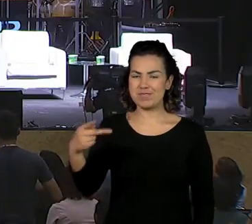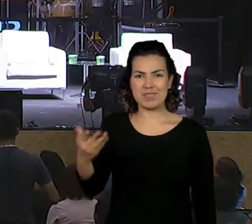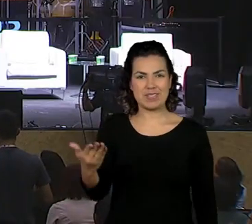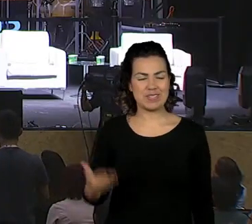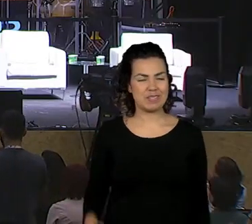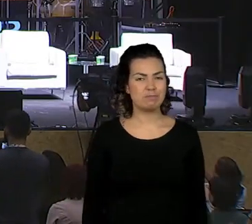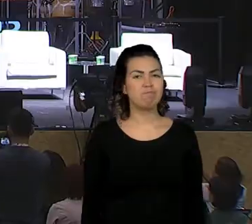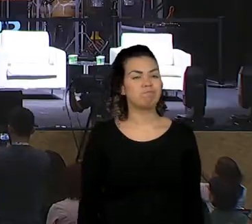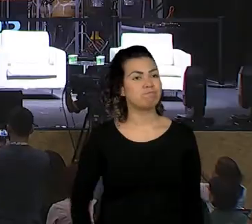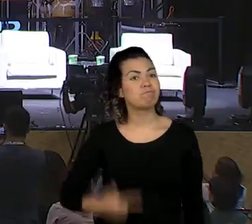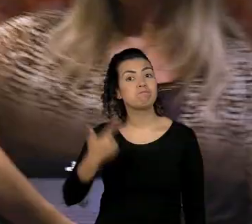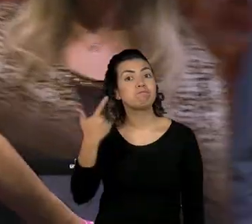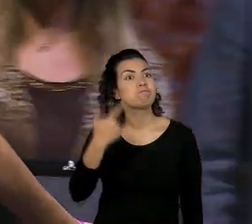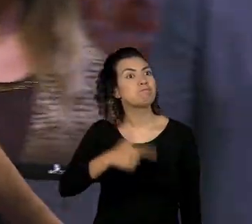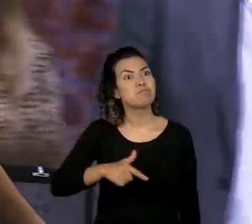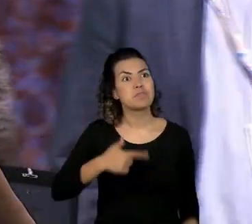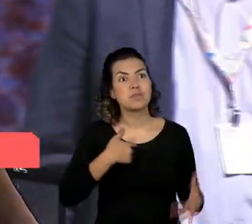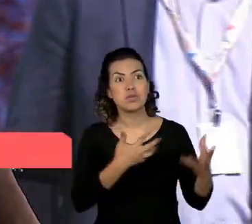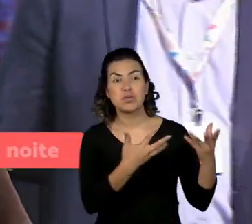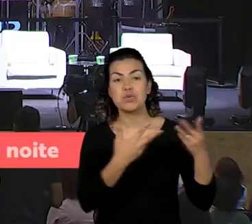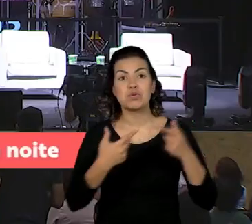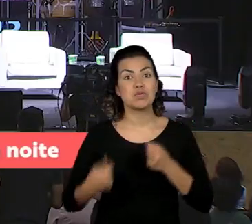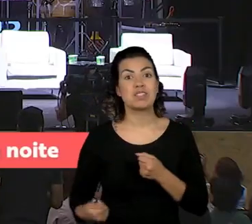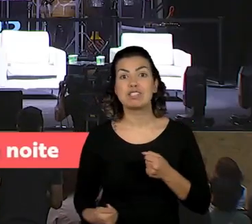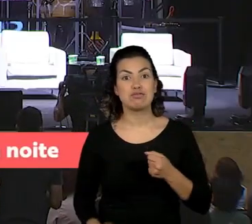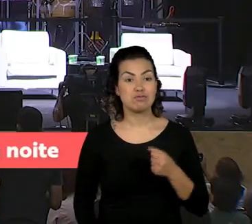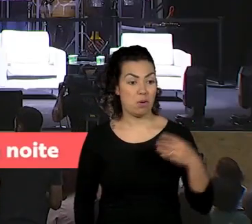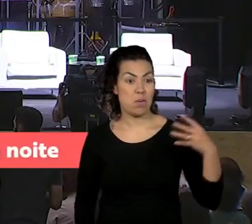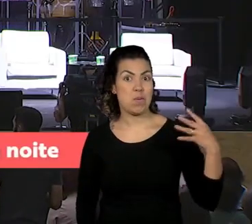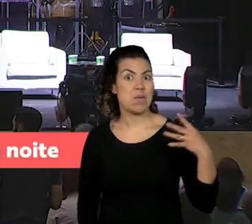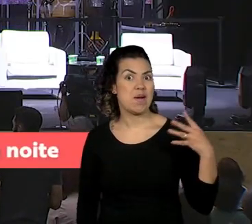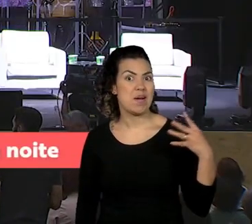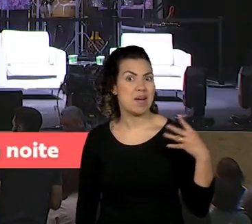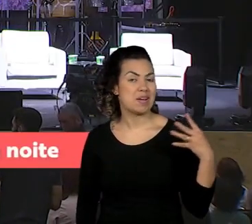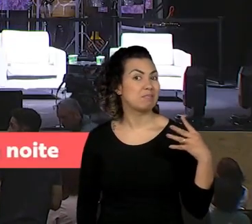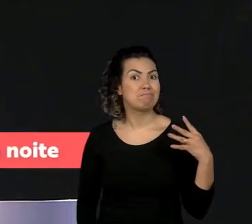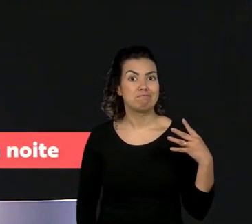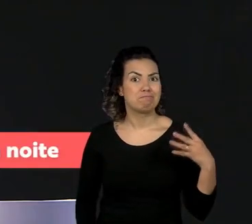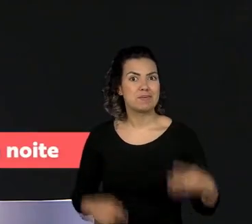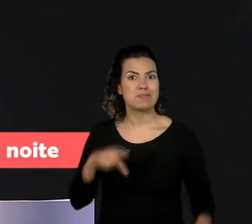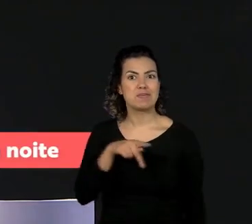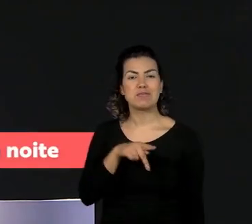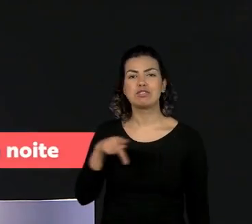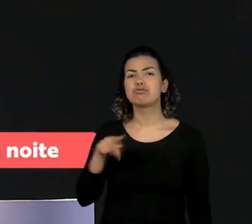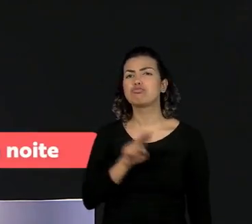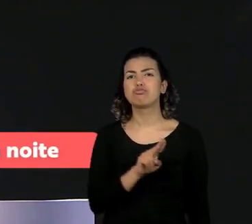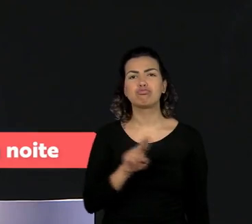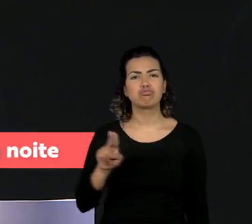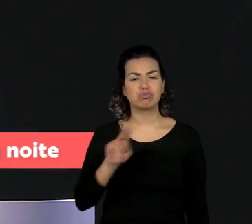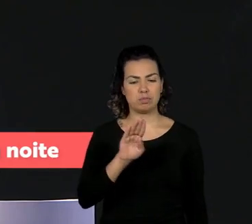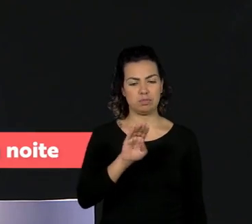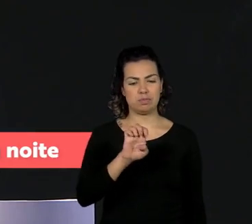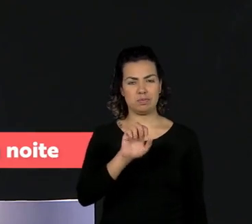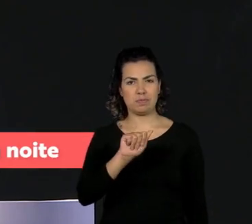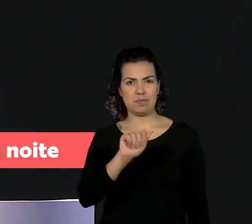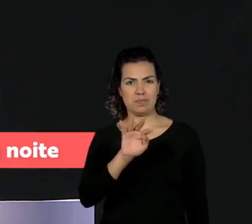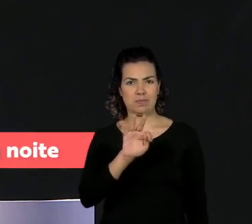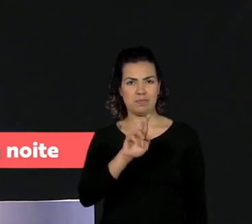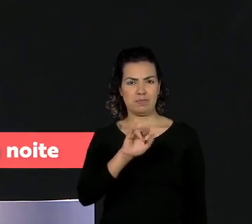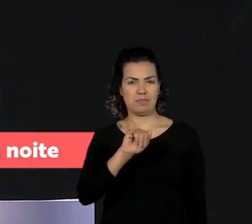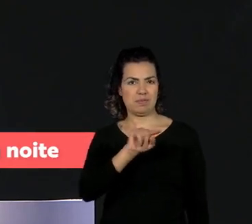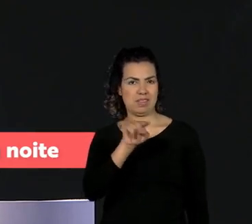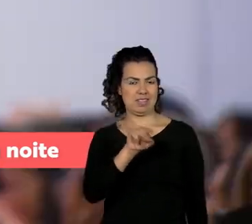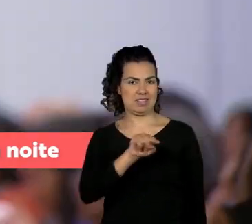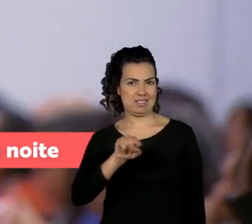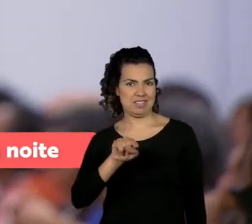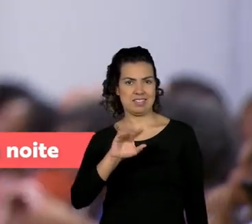vou convidar agora, ao quarto lugar, a professora Beatriz Cirina Carvalho